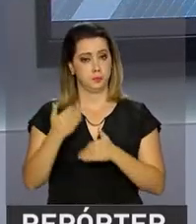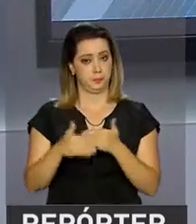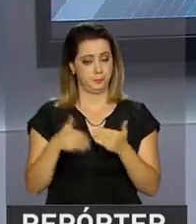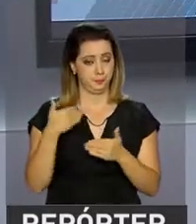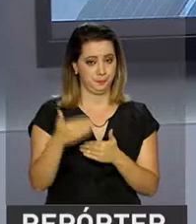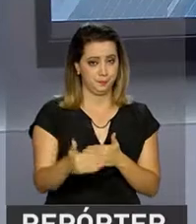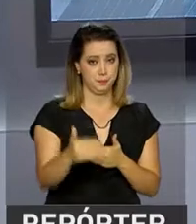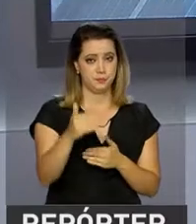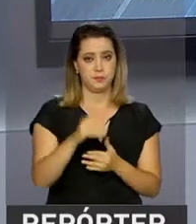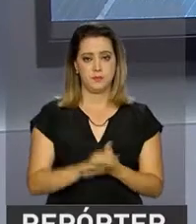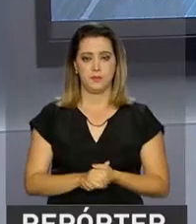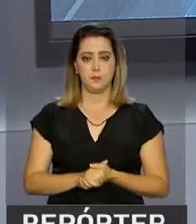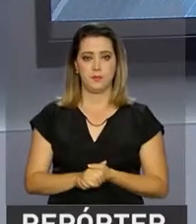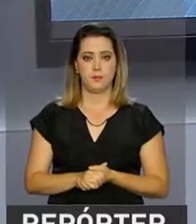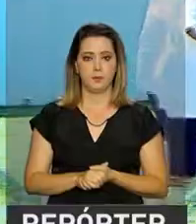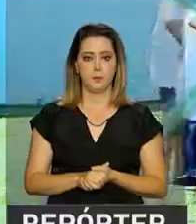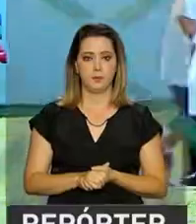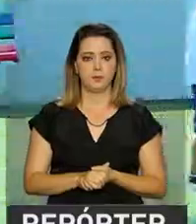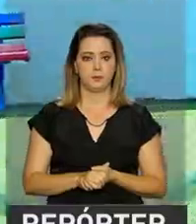para o Desenvolvimento.